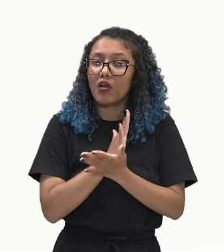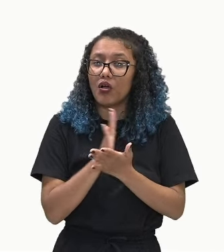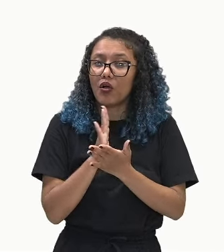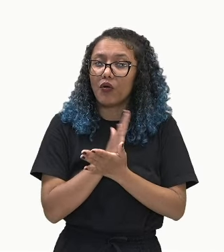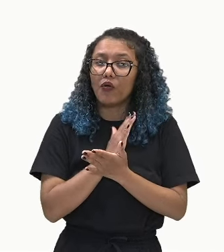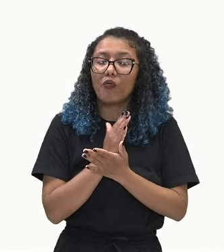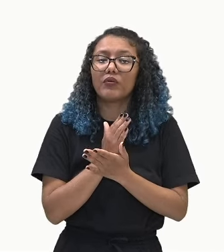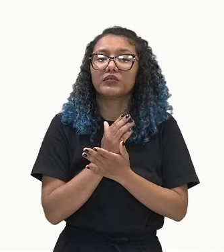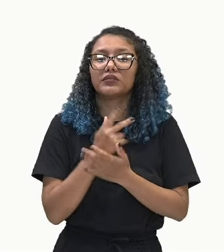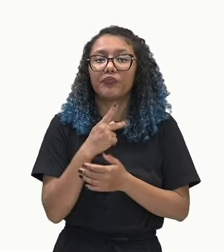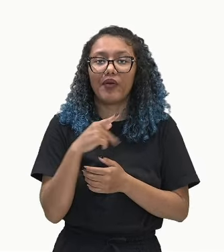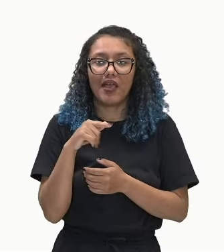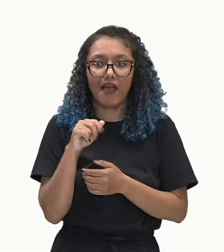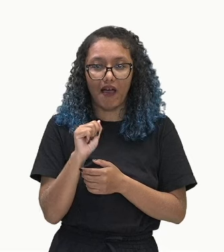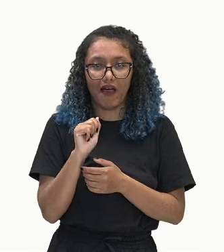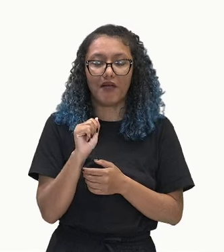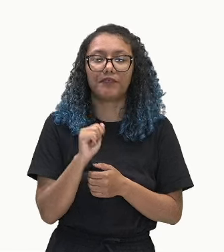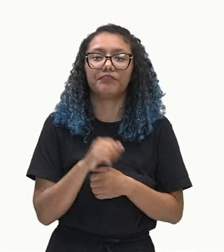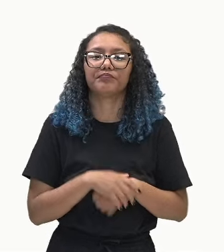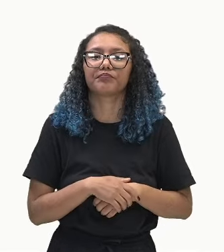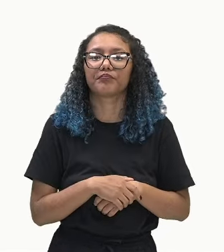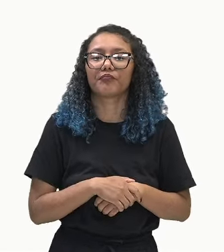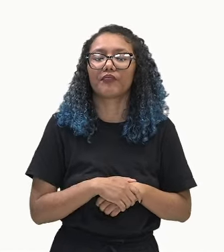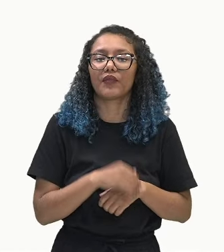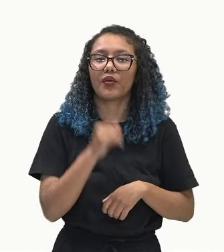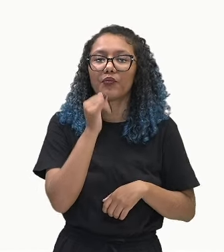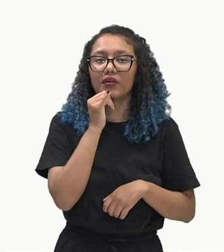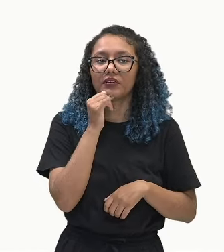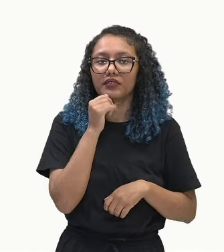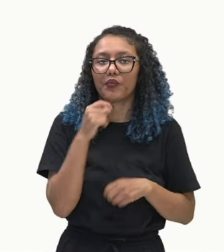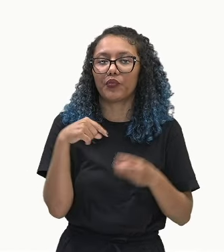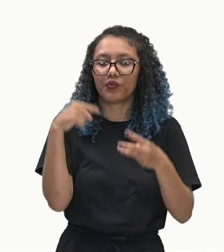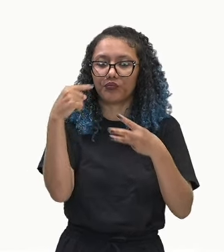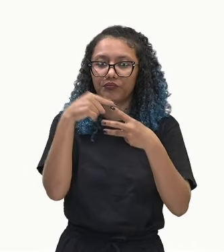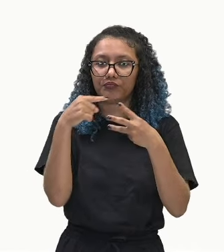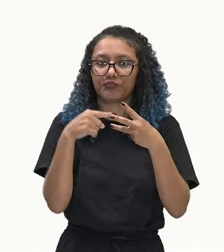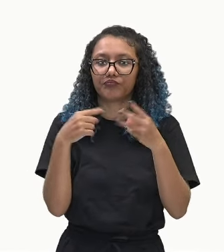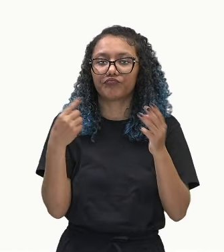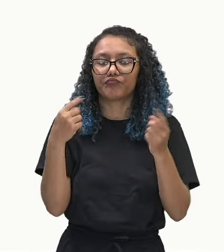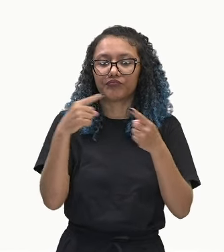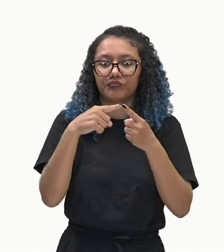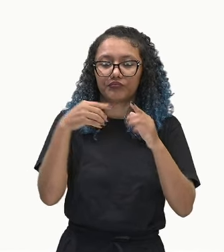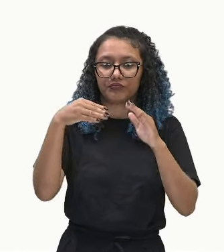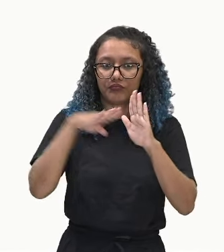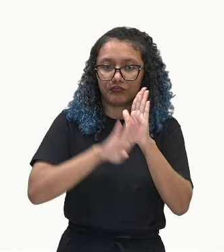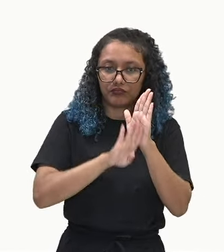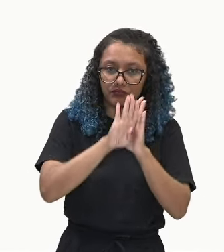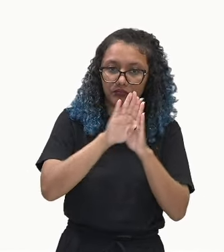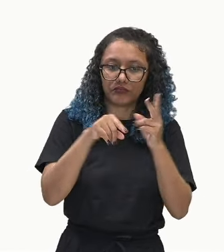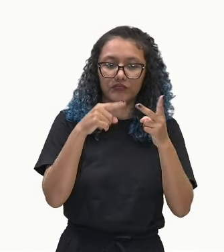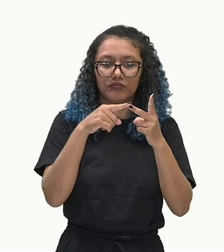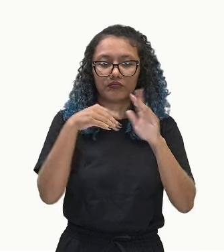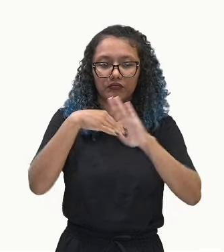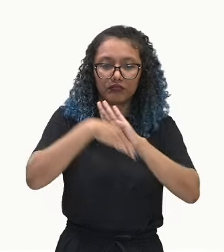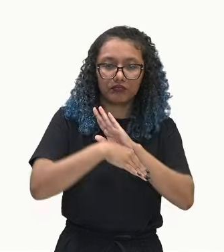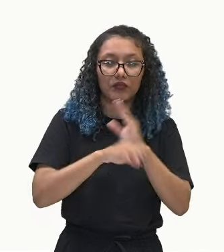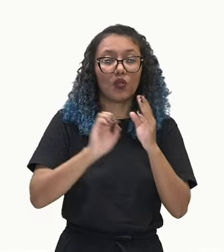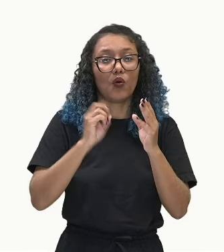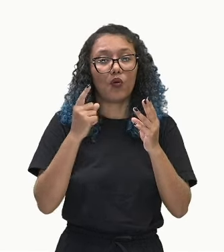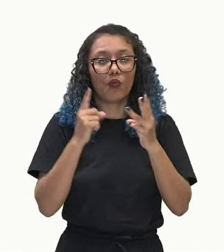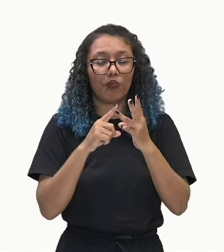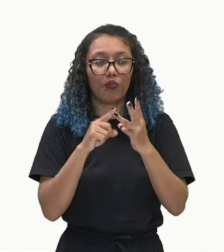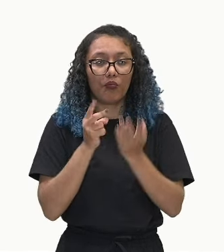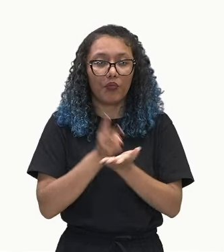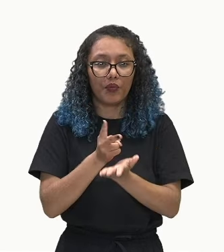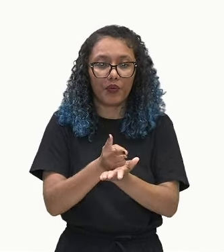aritméticas. E a gente pode classificar elas em crescente, decrescente ou constante. Uma PA